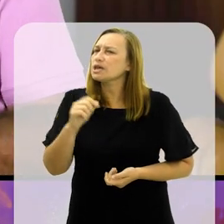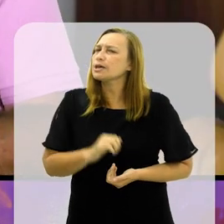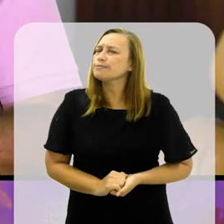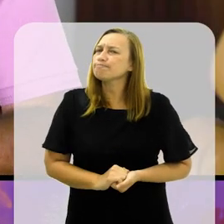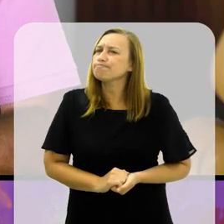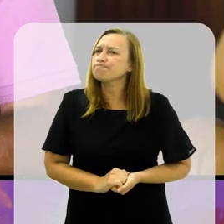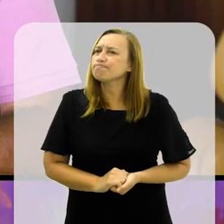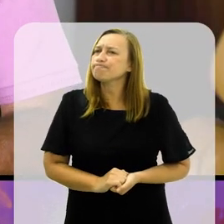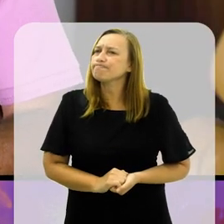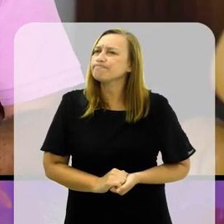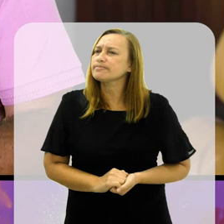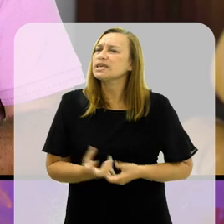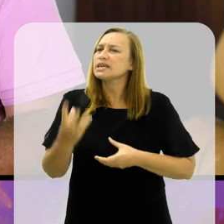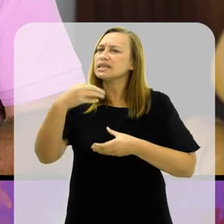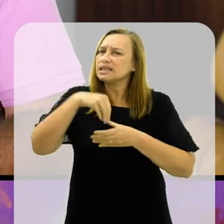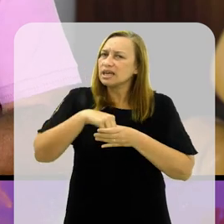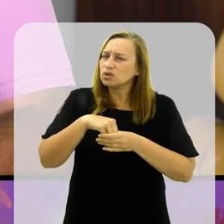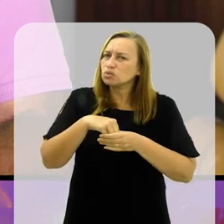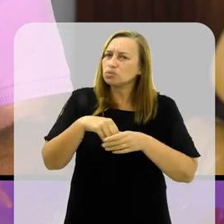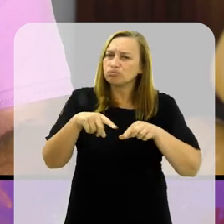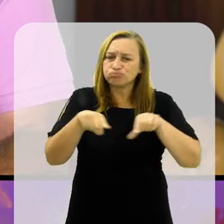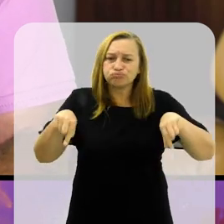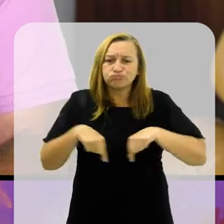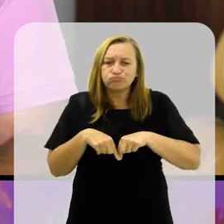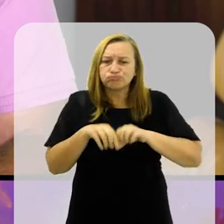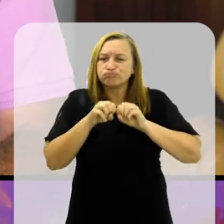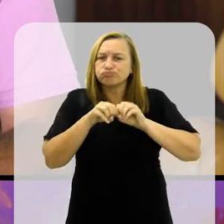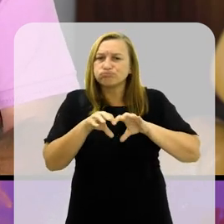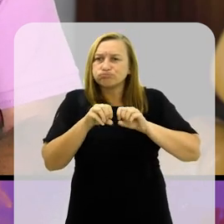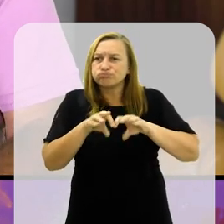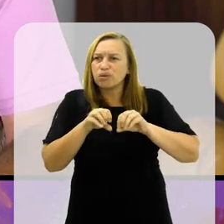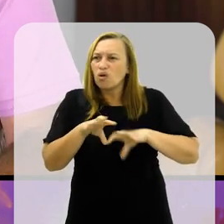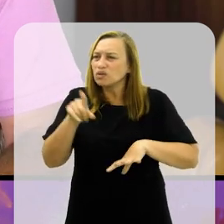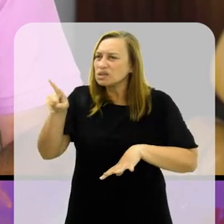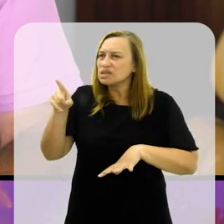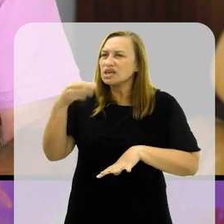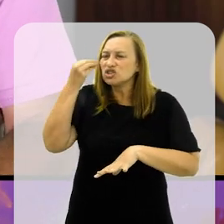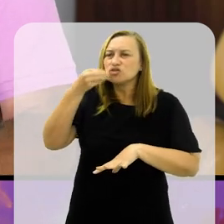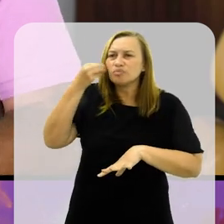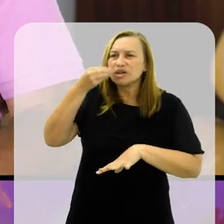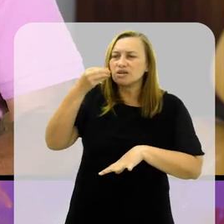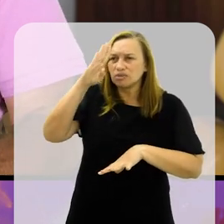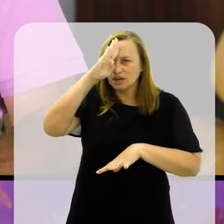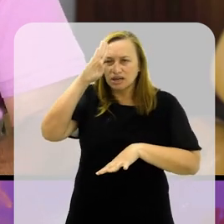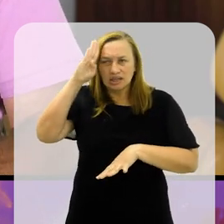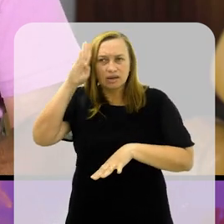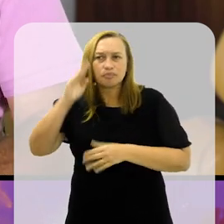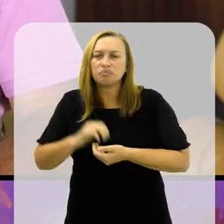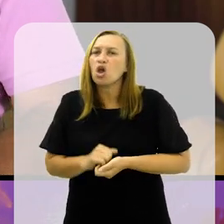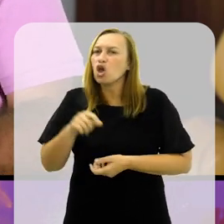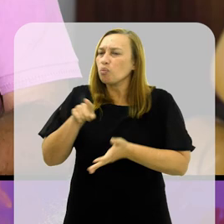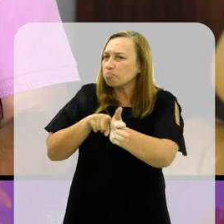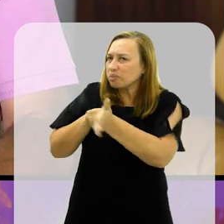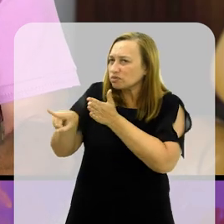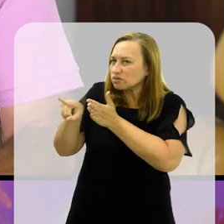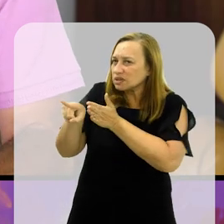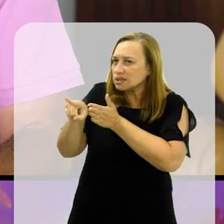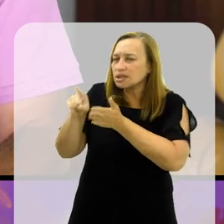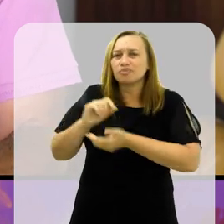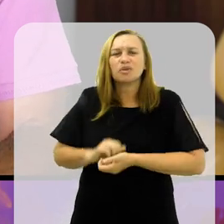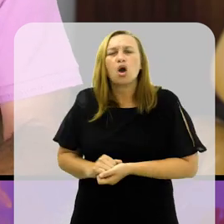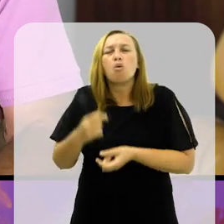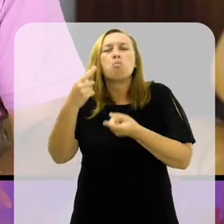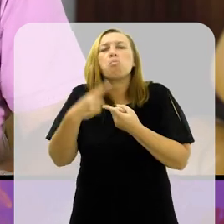você vive isso, digamos assim, dentro da sala de aula. Você vive isso na área acadêmica. Então, eu pergunto para